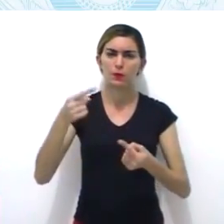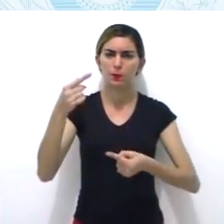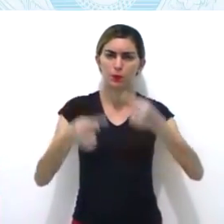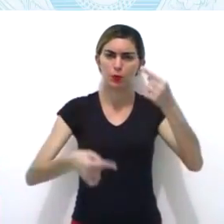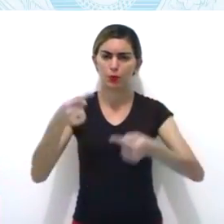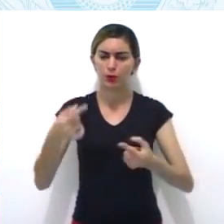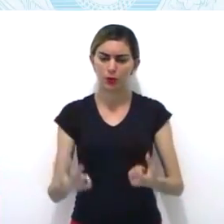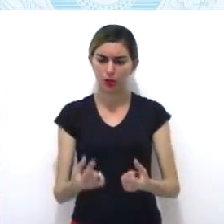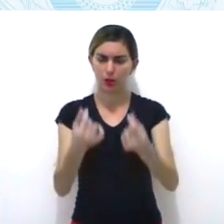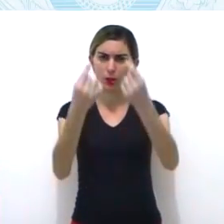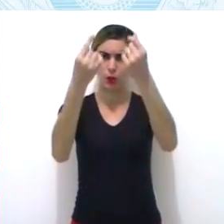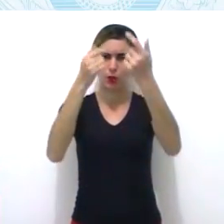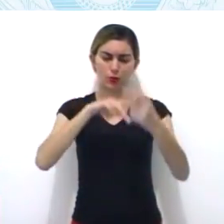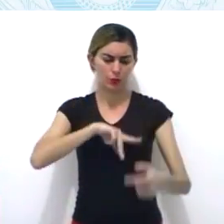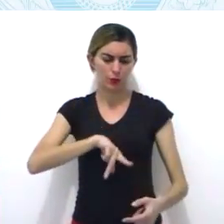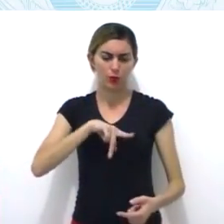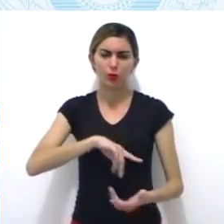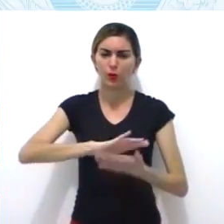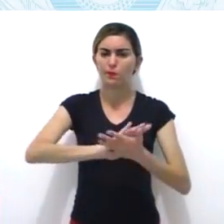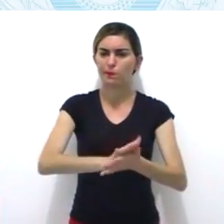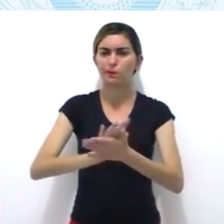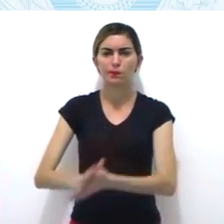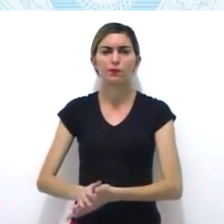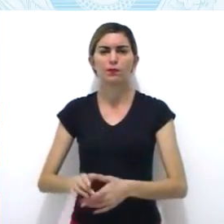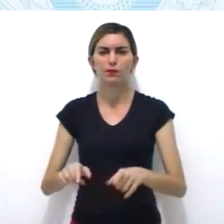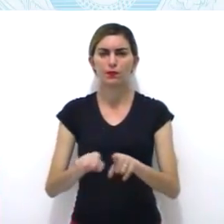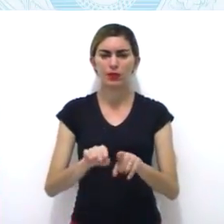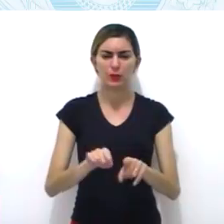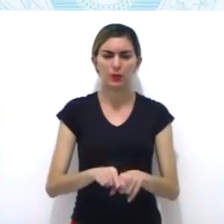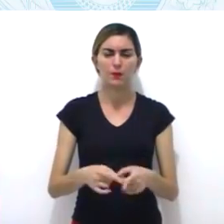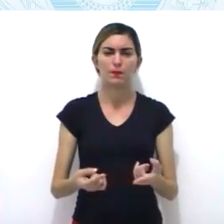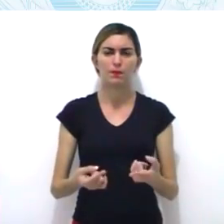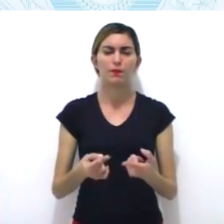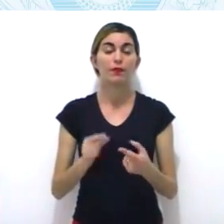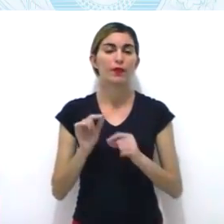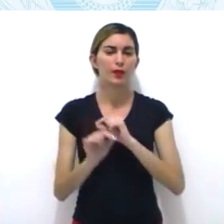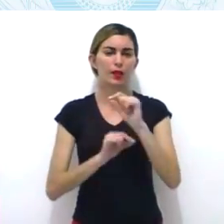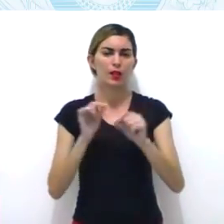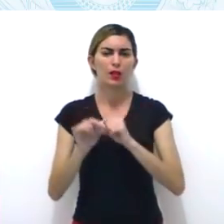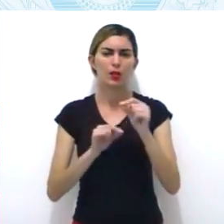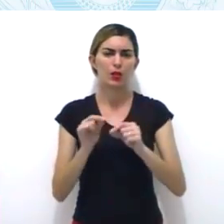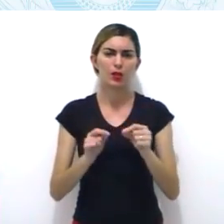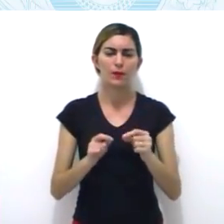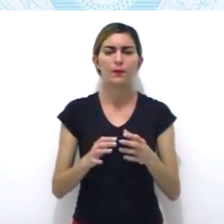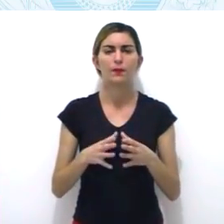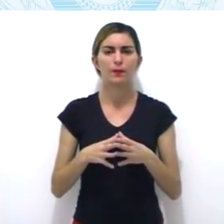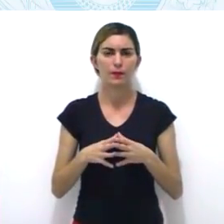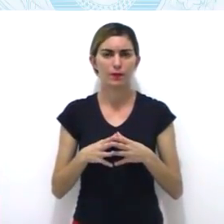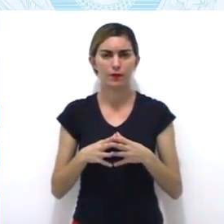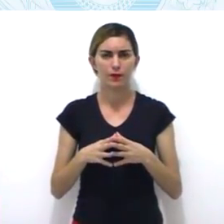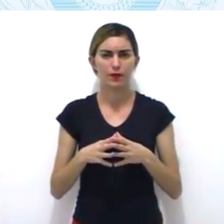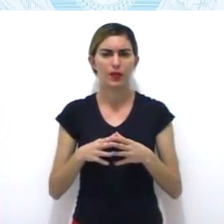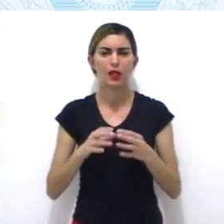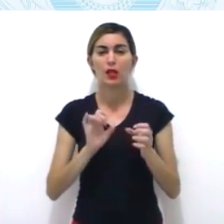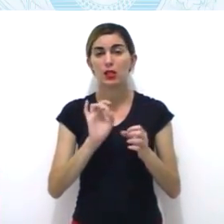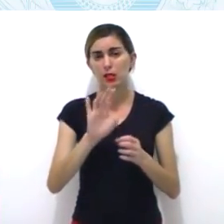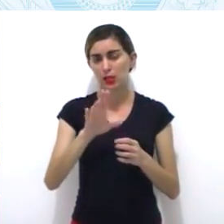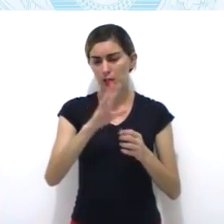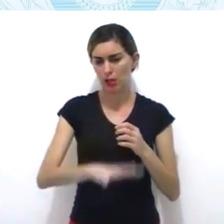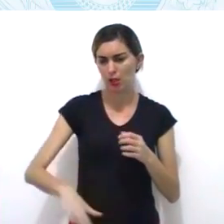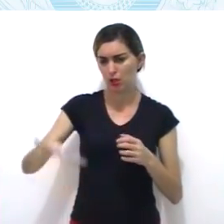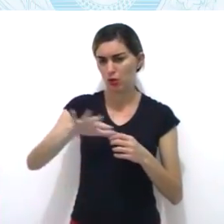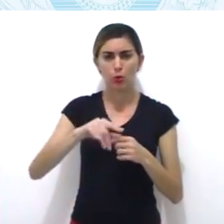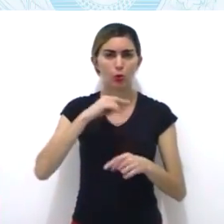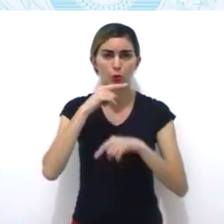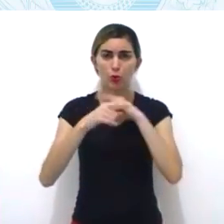Caso uma região não conseguisse pagar 1.500 quilos de ouro para Portugal, os soldados entravam nas